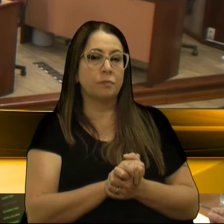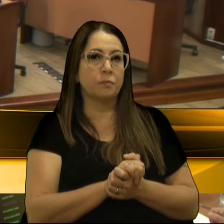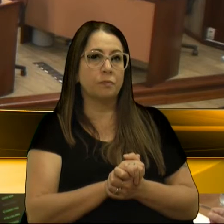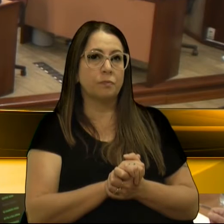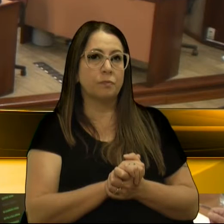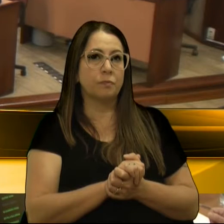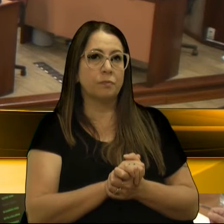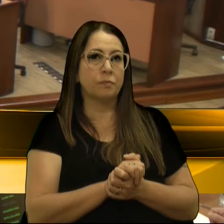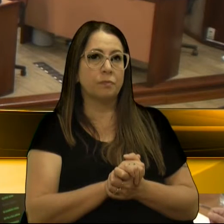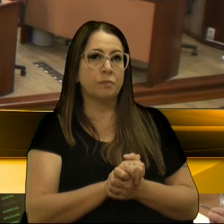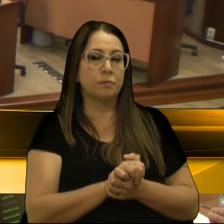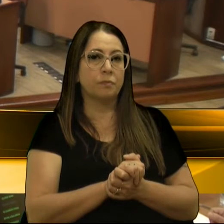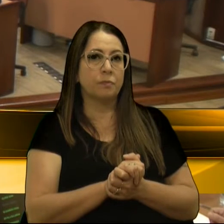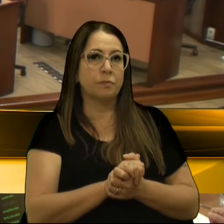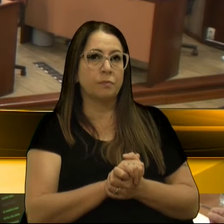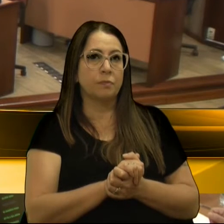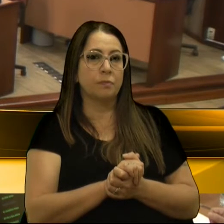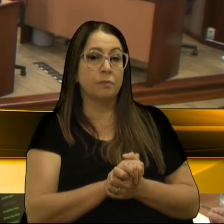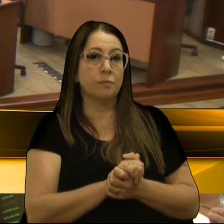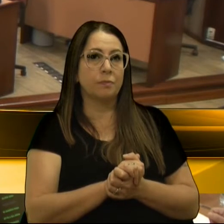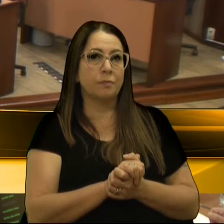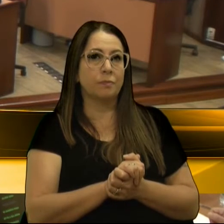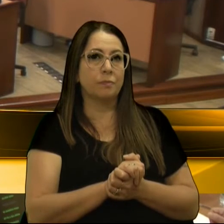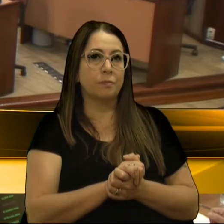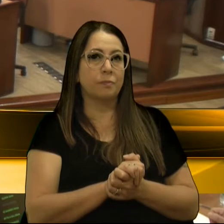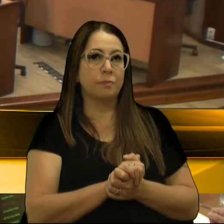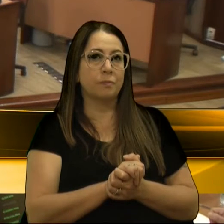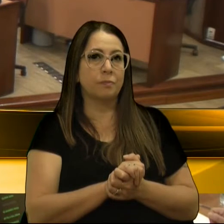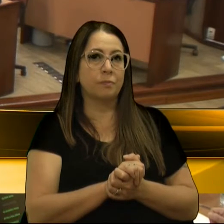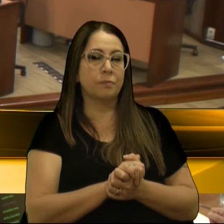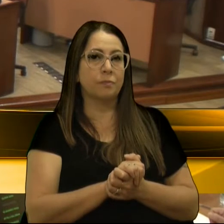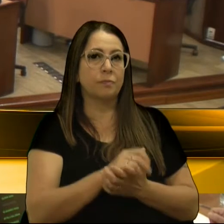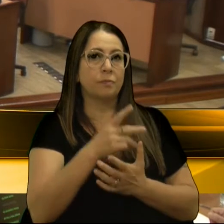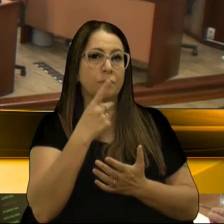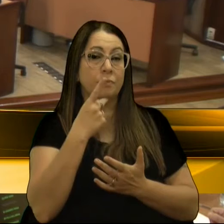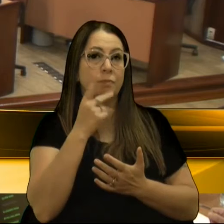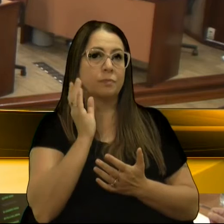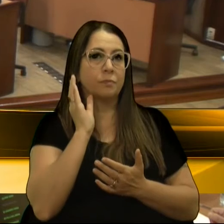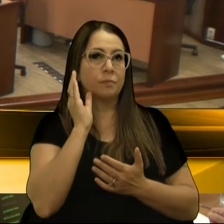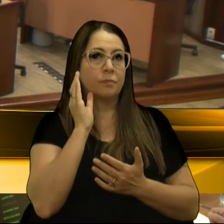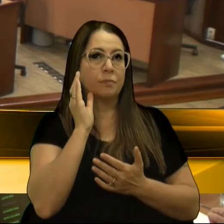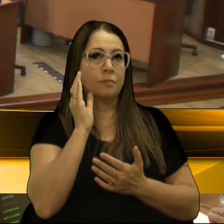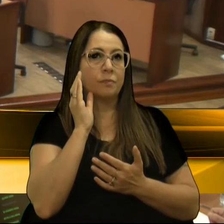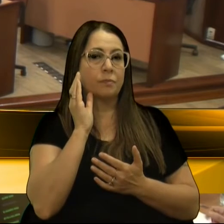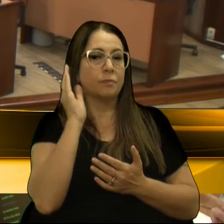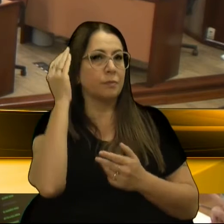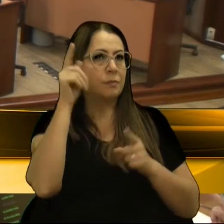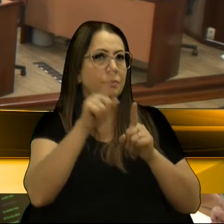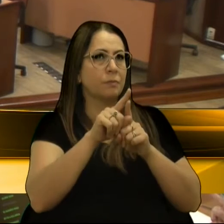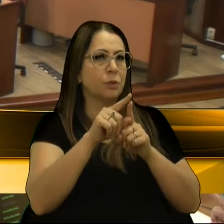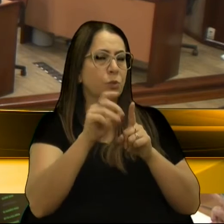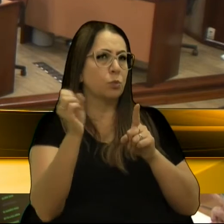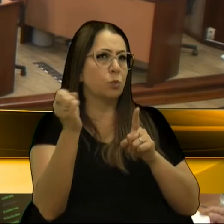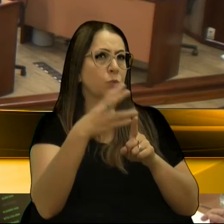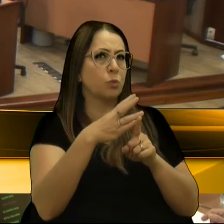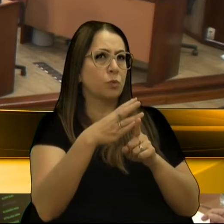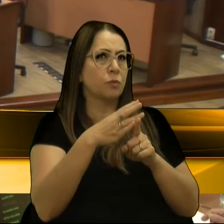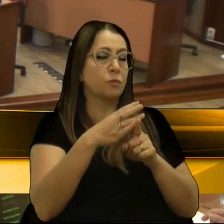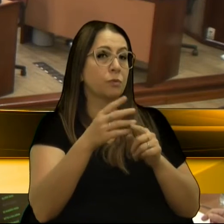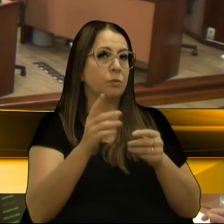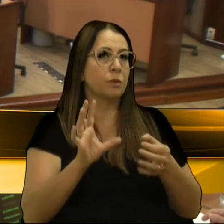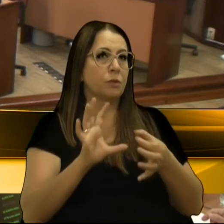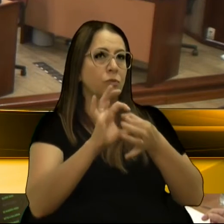Alô. Só um contraponto, Felipe, tu citaste o Novo, uma aliança em Curitiba